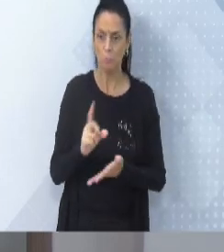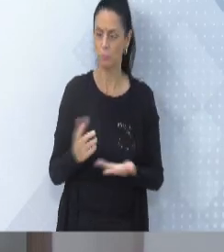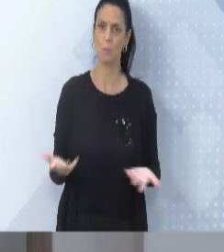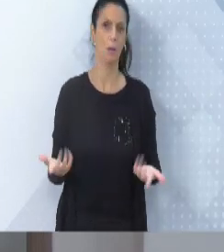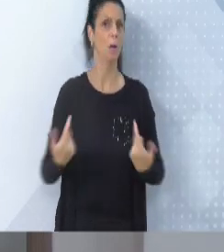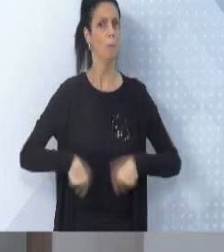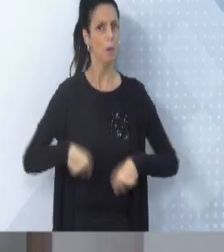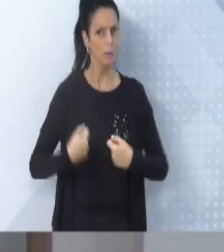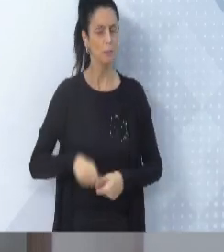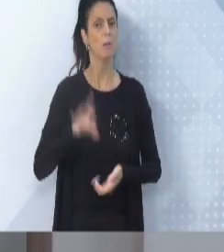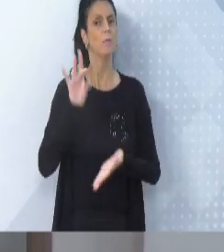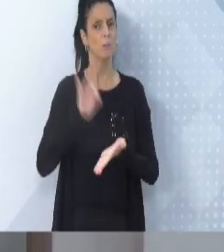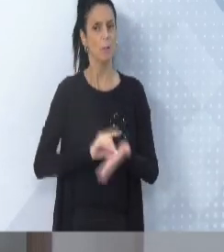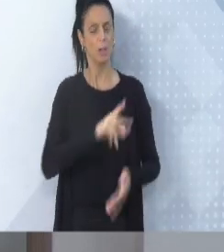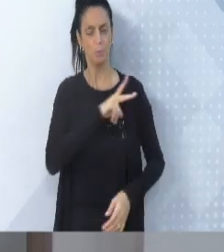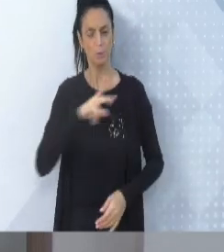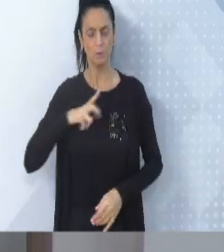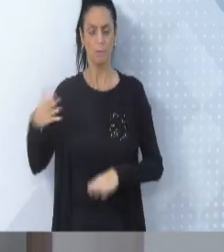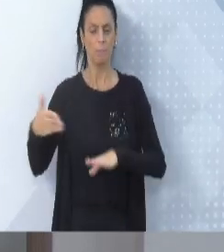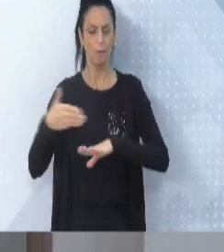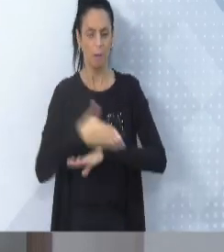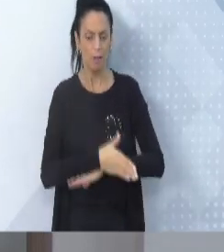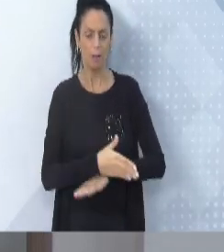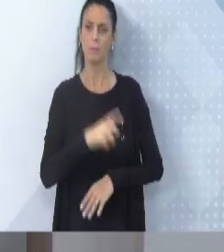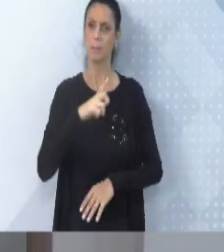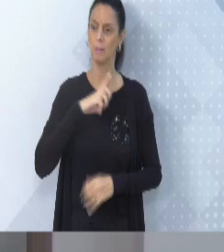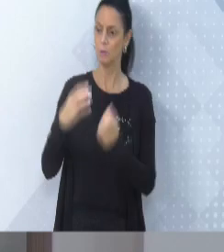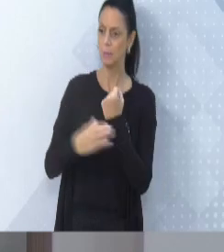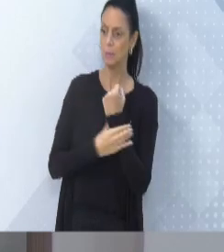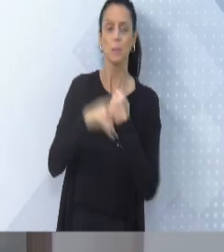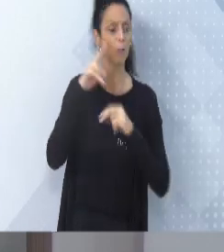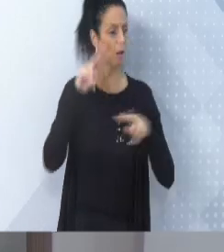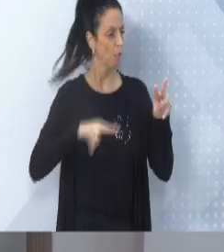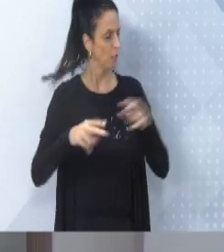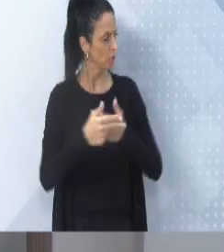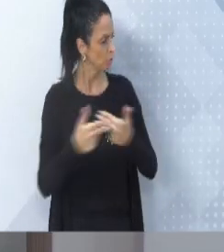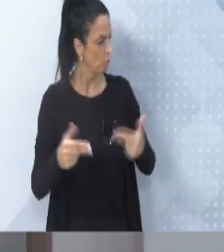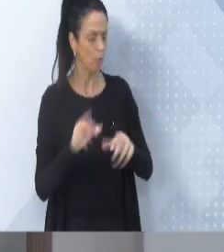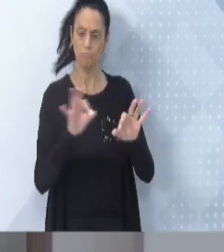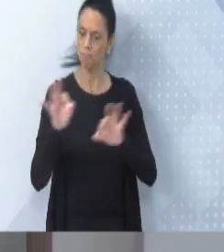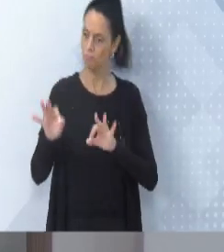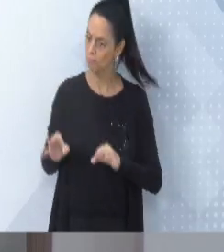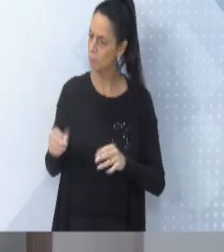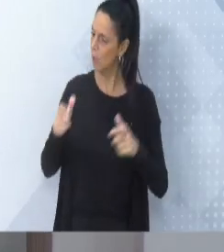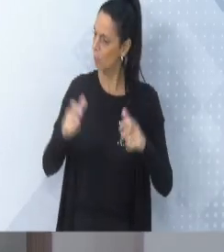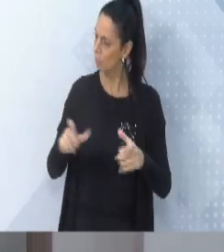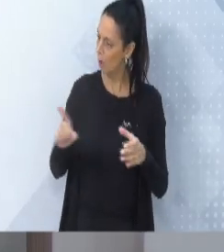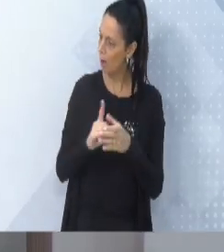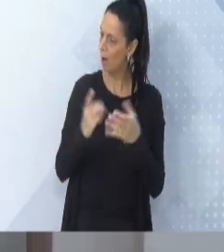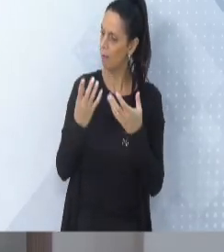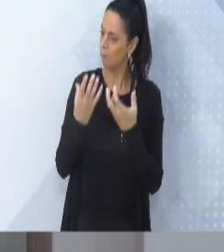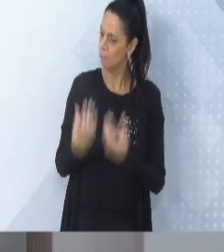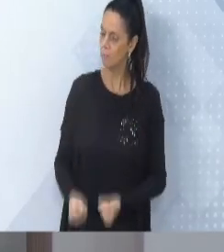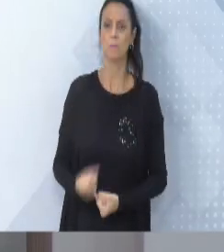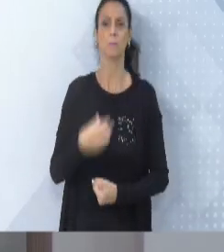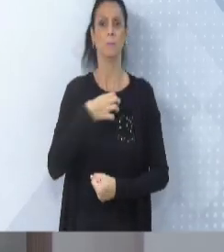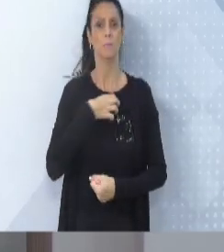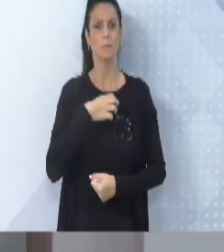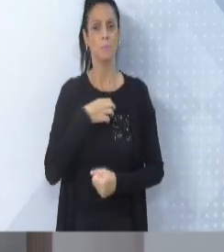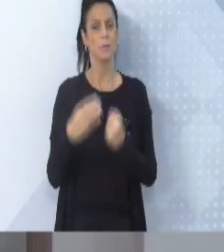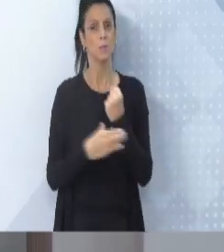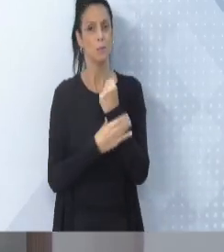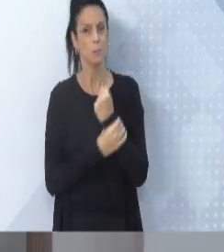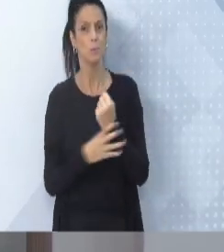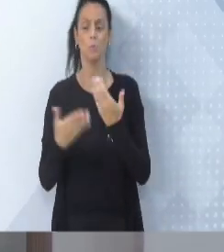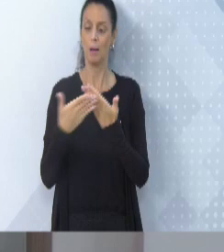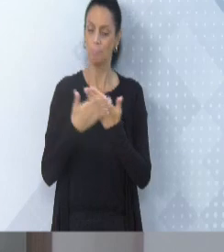hospital com segurança, que ele olhe que as coisas estão no lugar, e que ele está num ambiente que é seguro, onde ele vai ser tratado, que ele